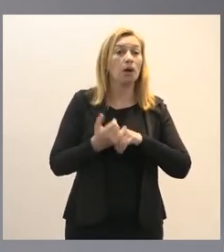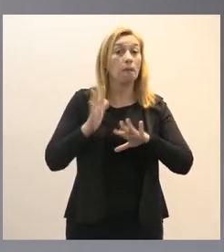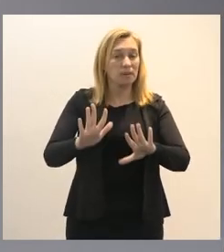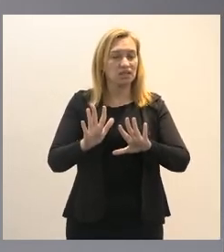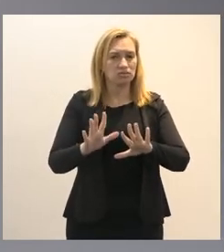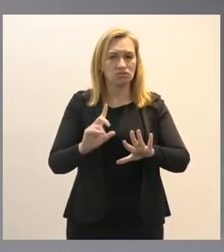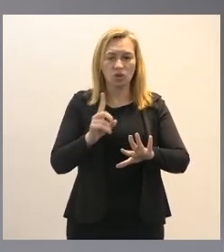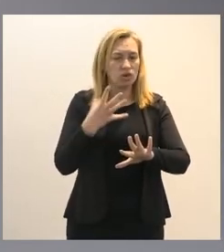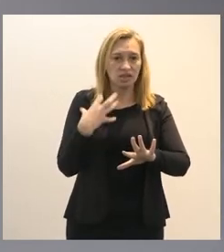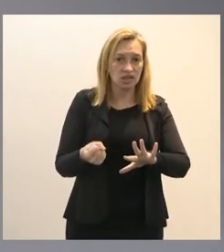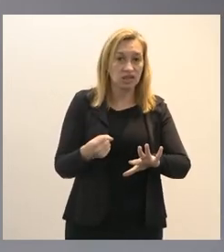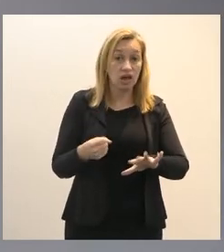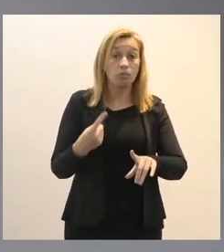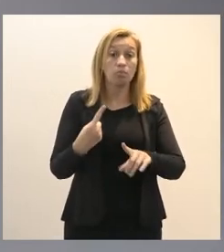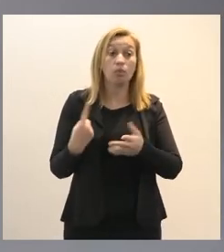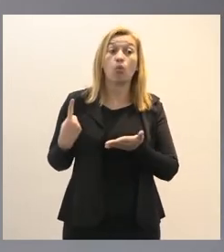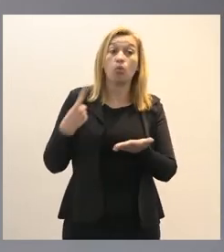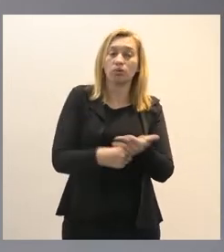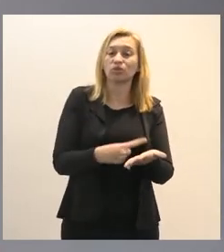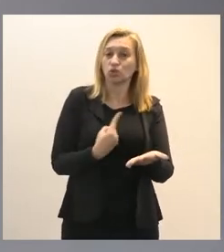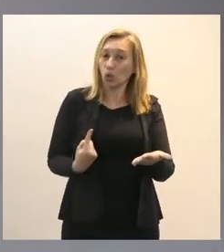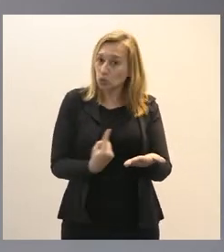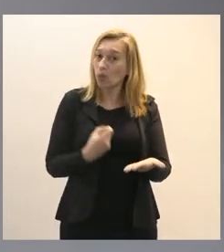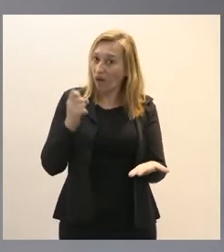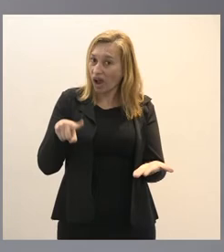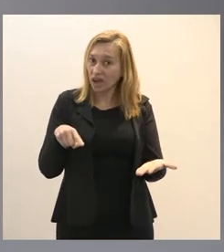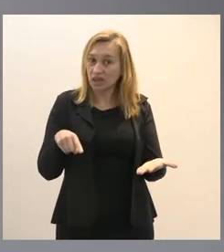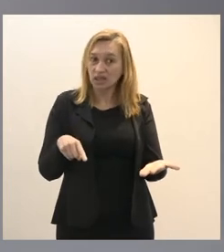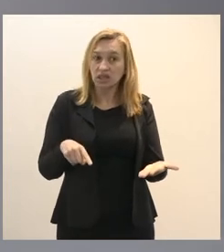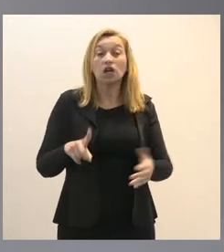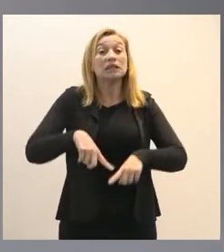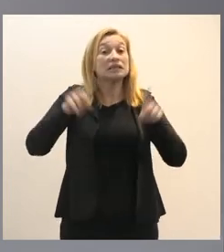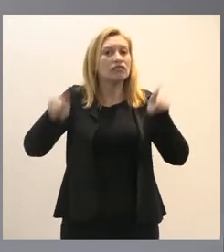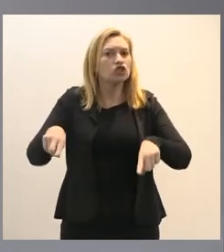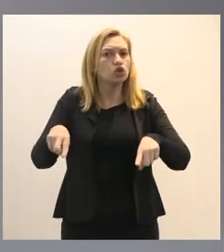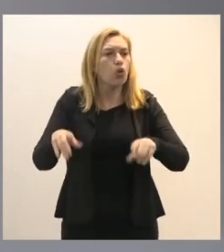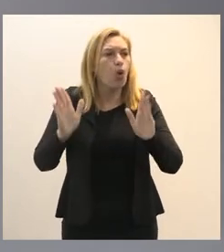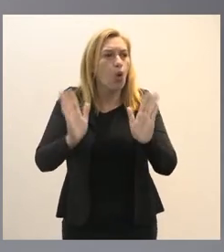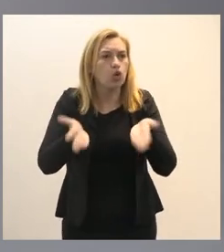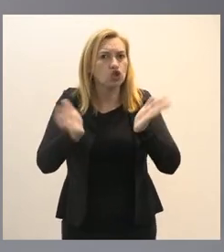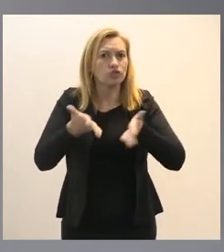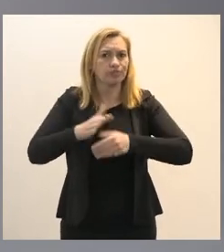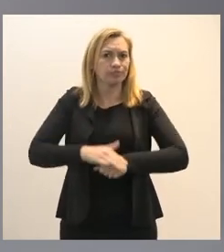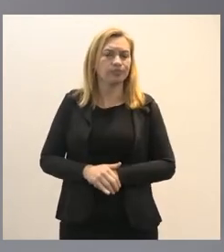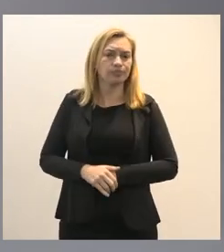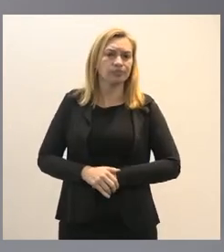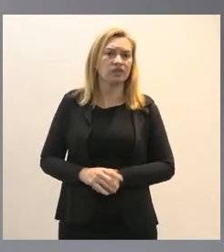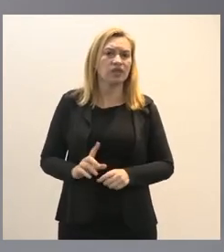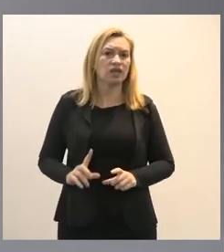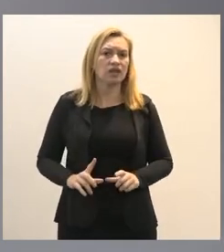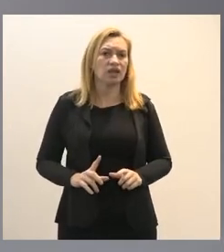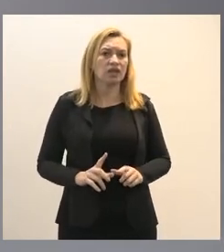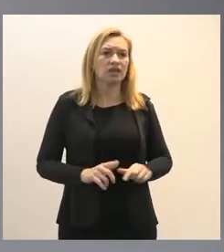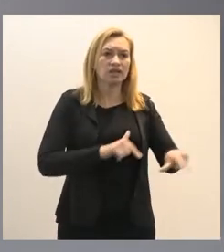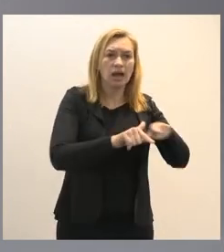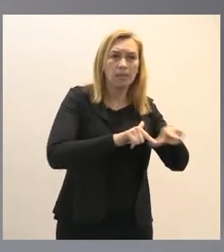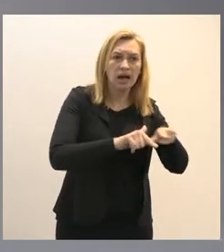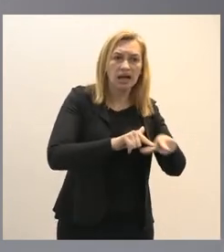admitir porque esse é o compromisso que os servidores hoje ativos e inativos